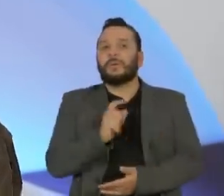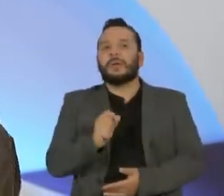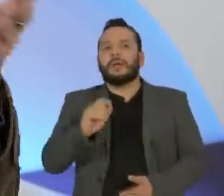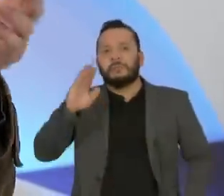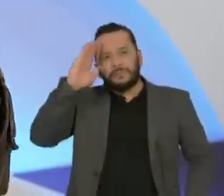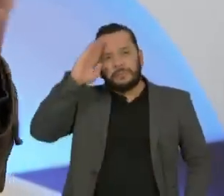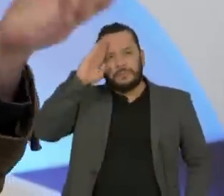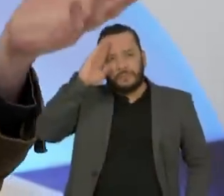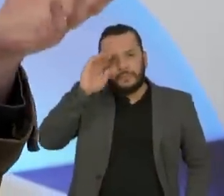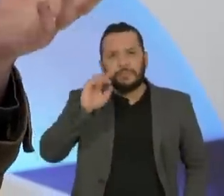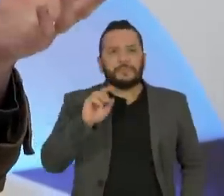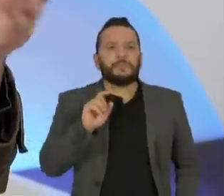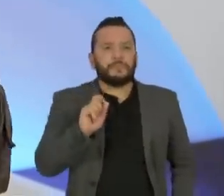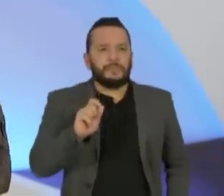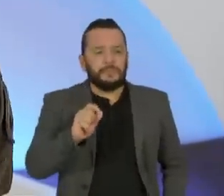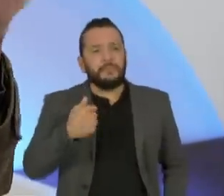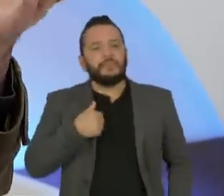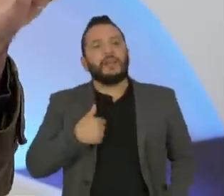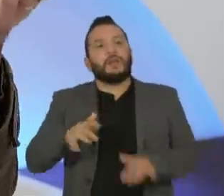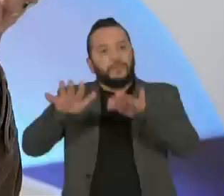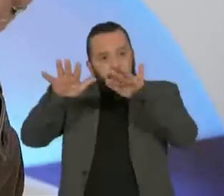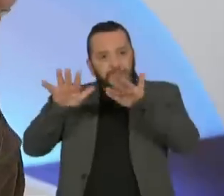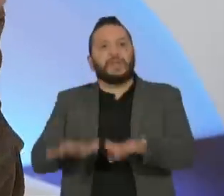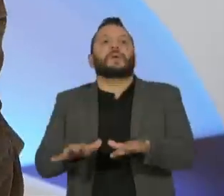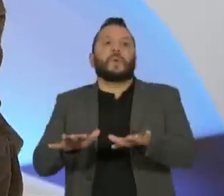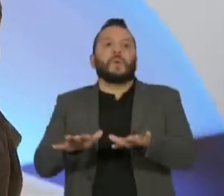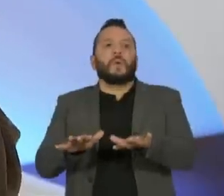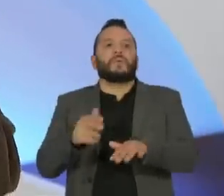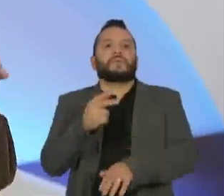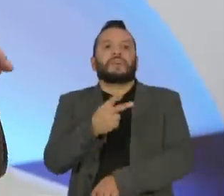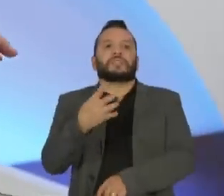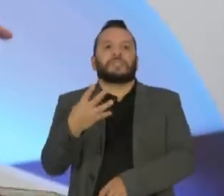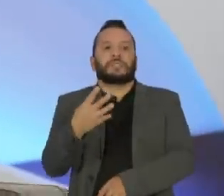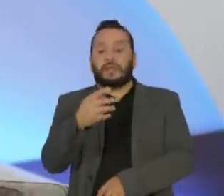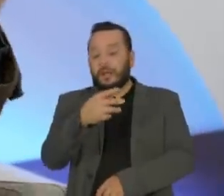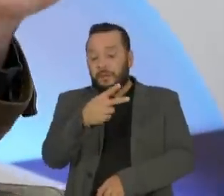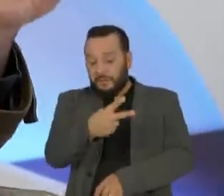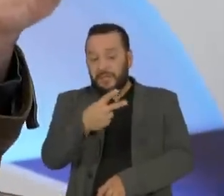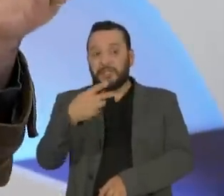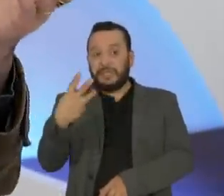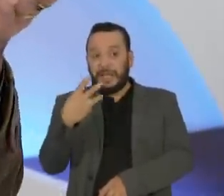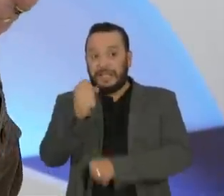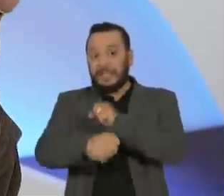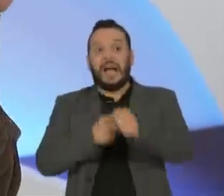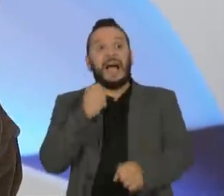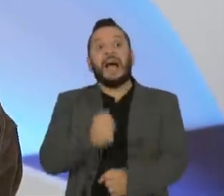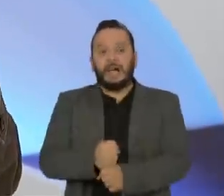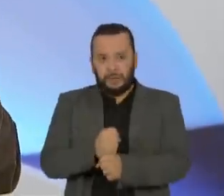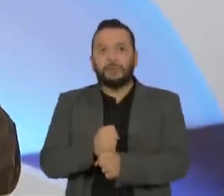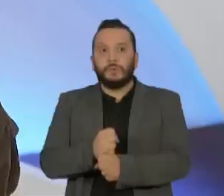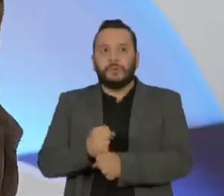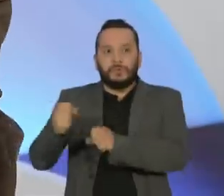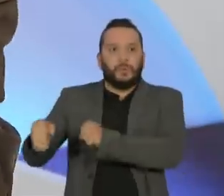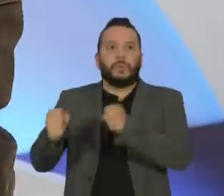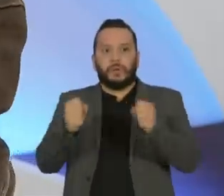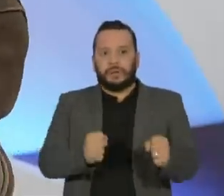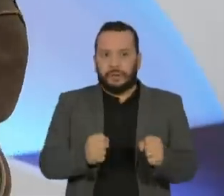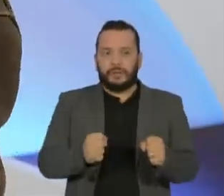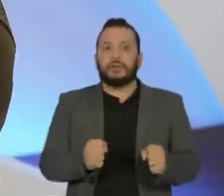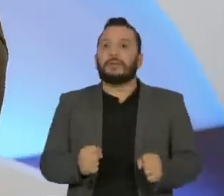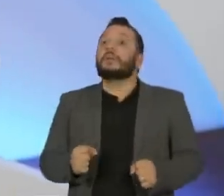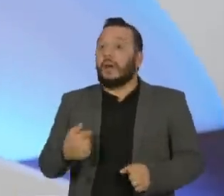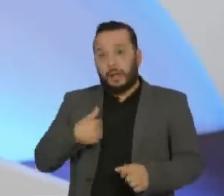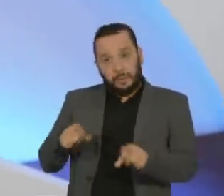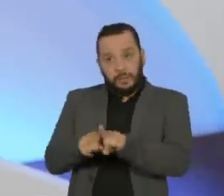foi se perpetuar no poder, para passar 23 anos, caçarem todos os civis. O grande erro foi virar uma ditadura, né,